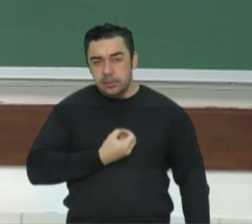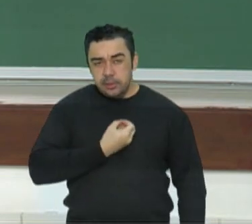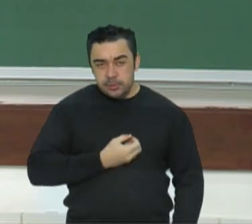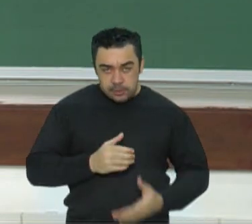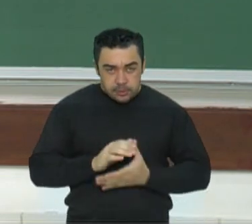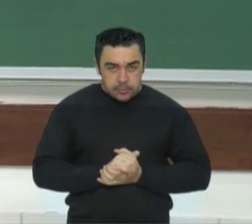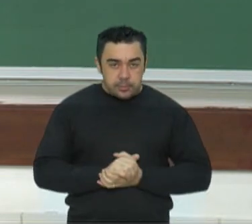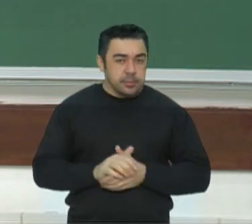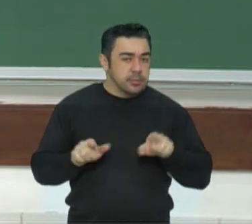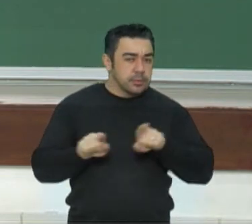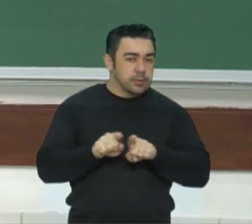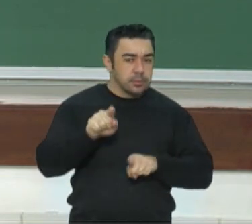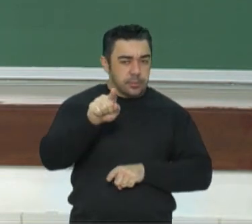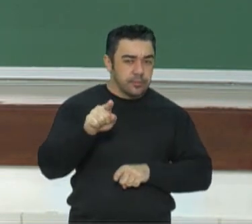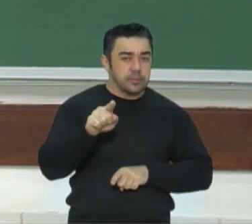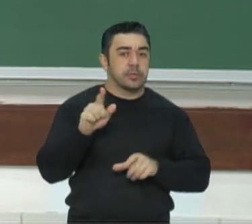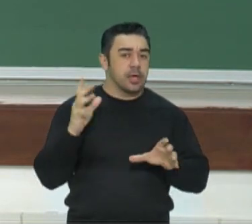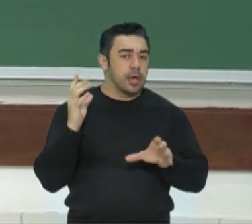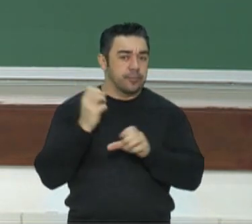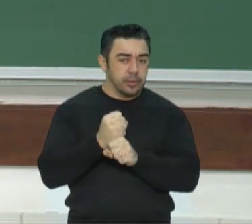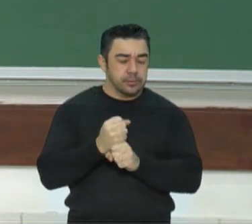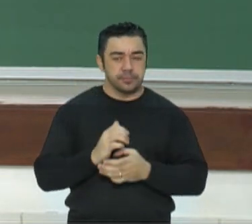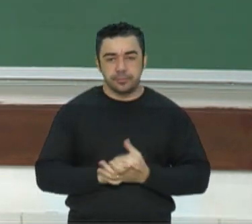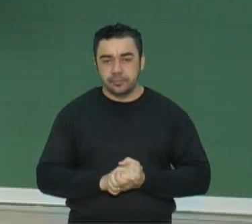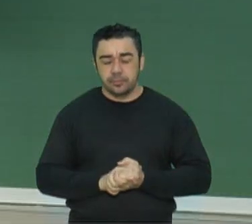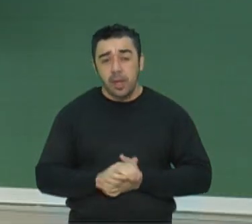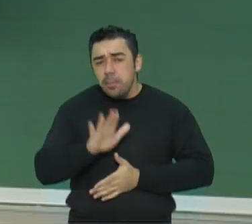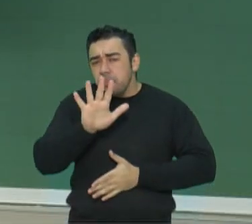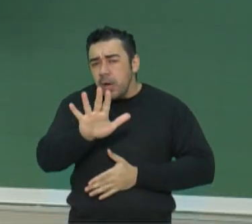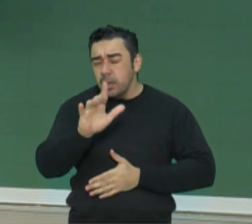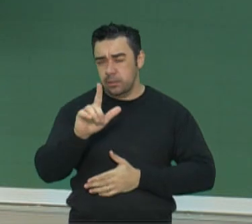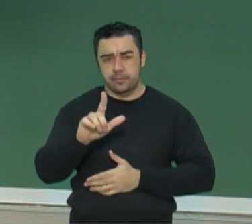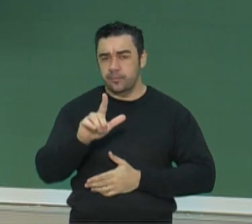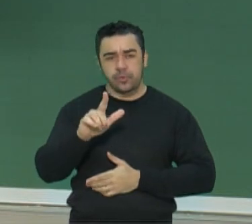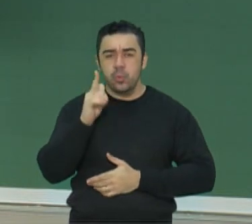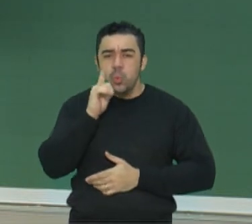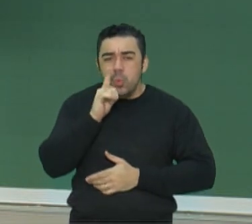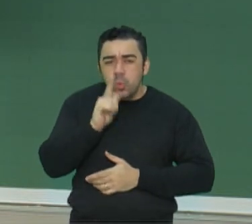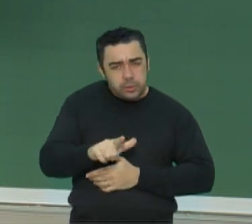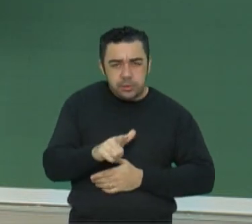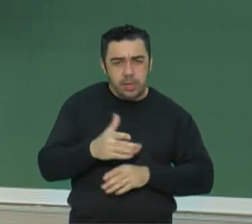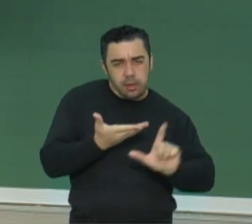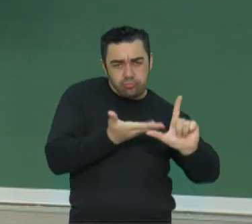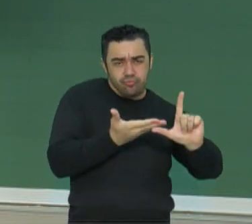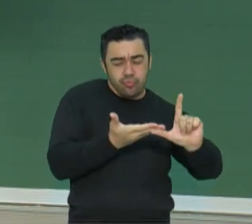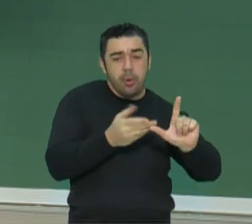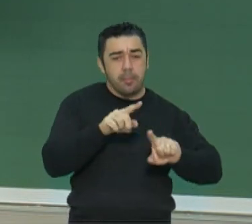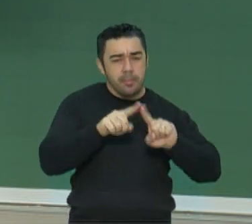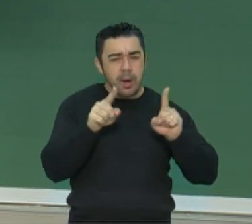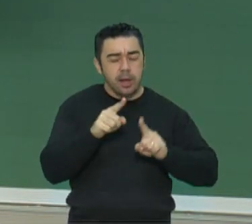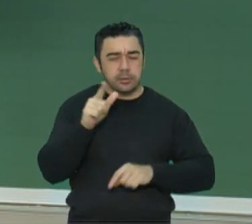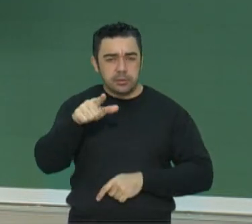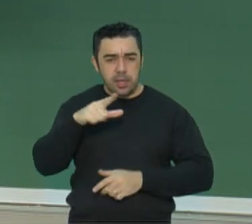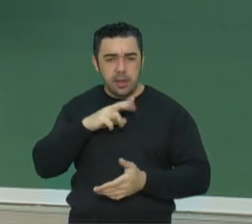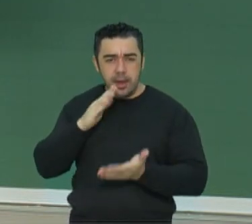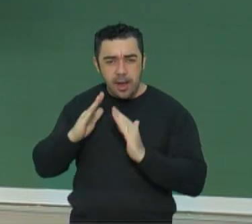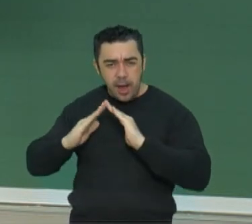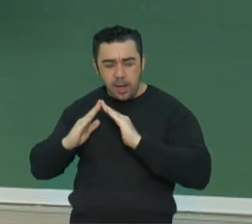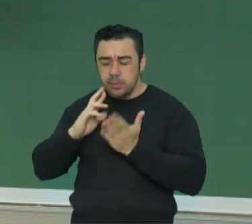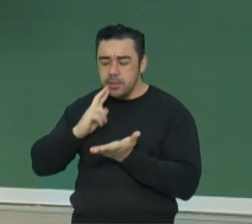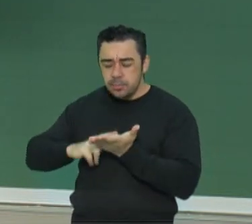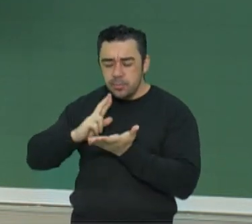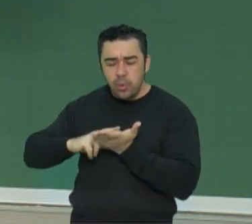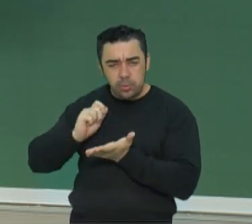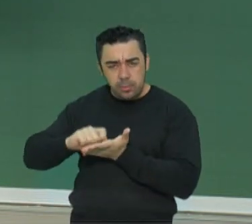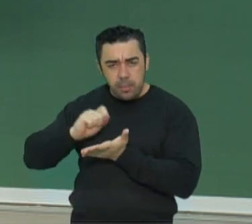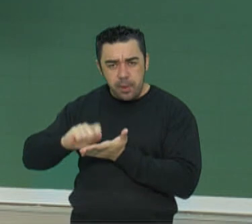e sua avaliação. Você que responde os exercícios, você que pega o kit impresso, responde os exercícios